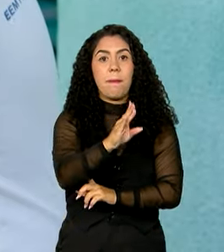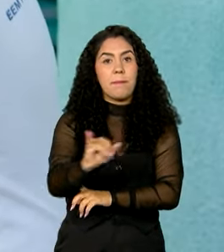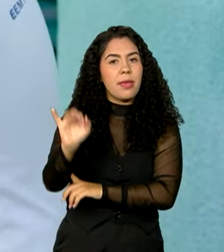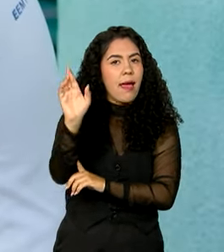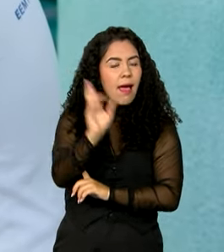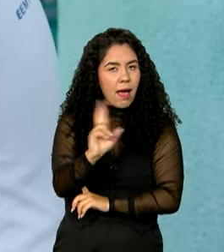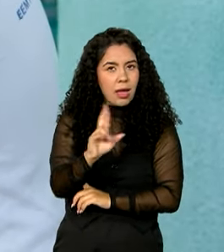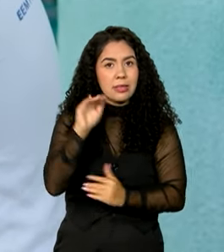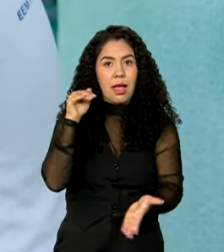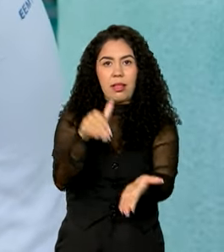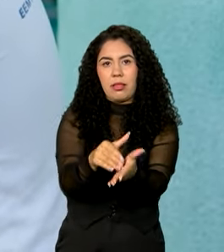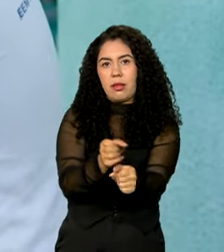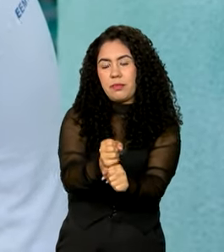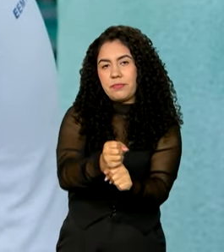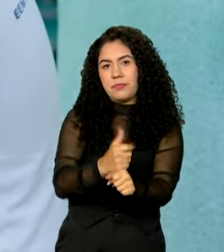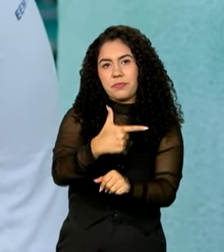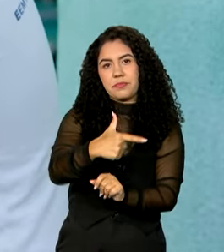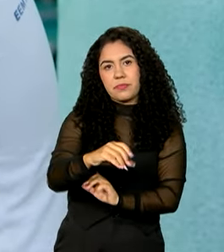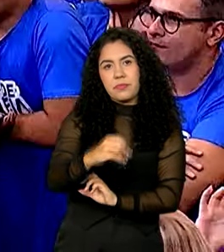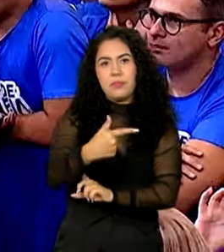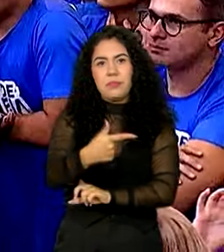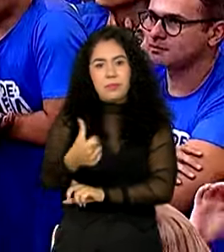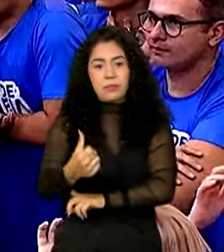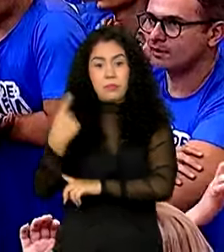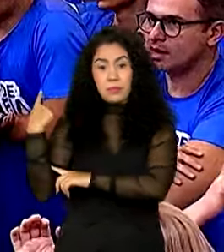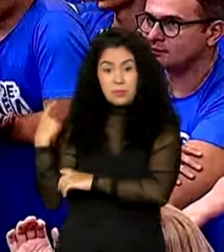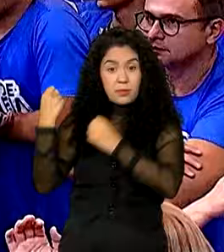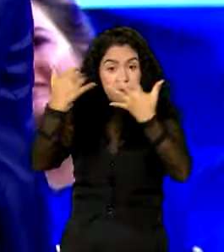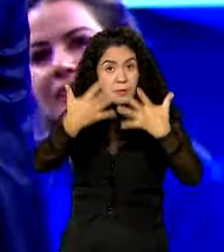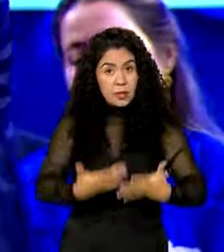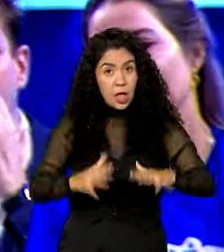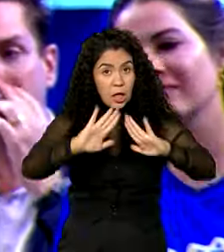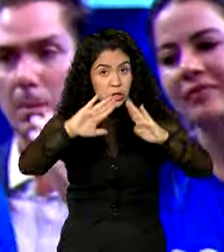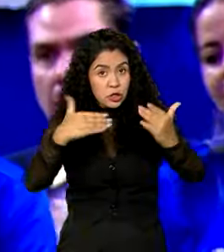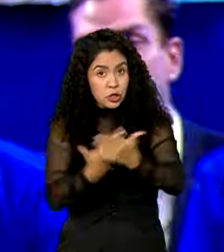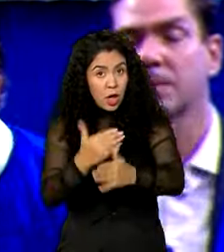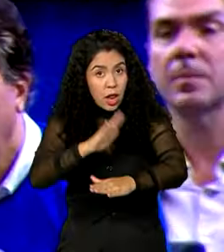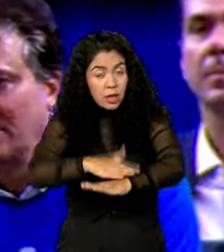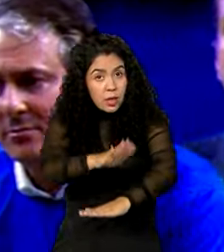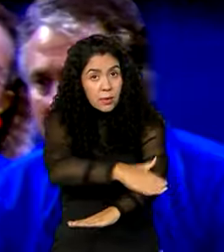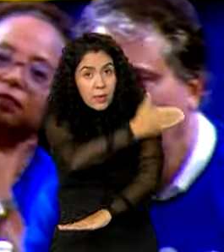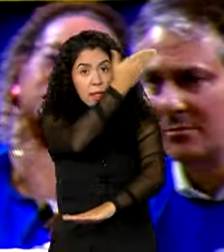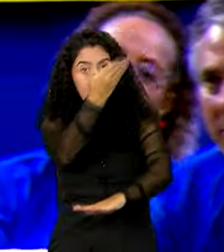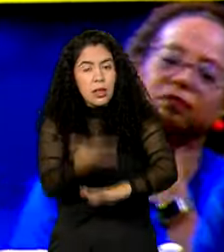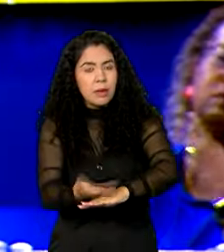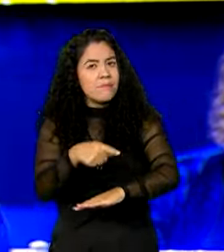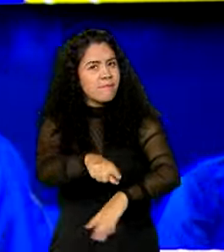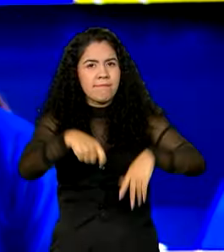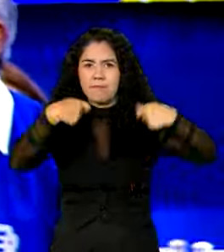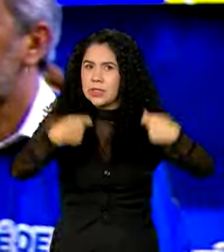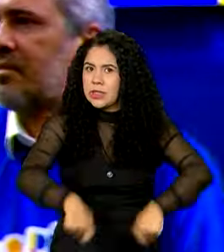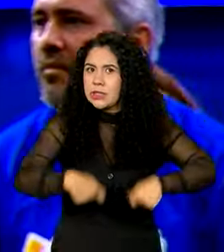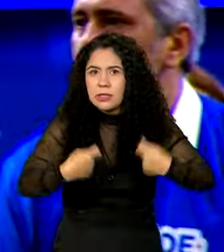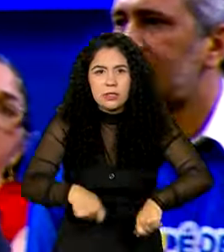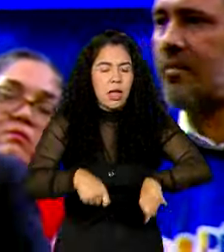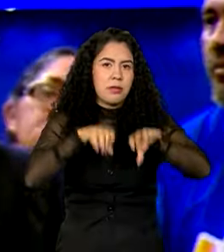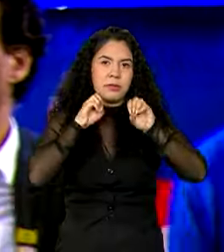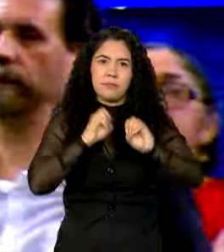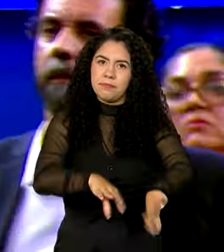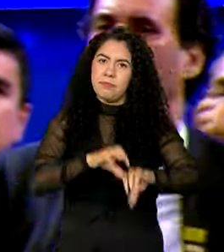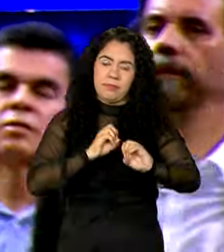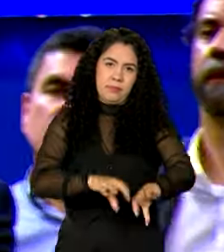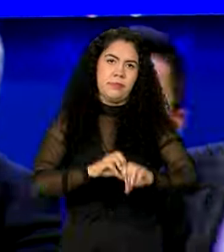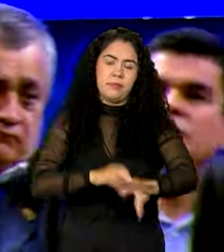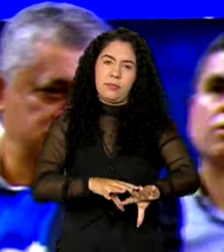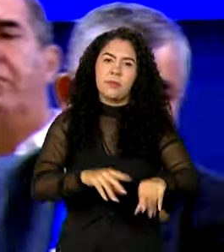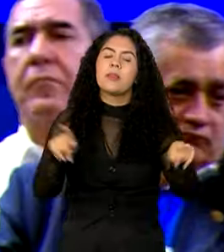até 2026. A escola de tempo integral é uma necessidade educacional, mas é uma